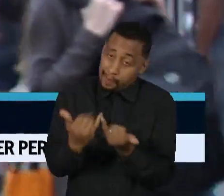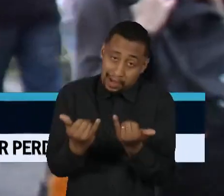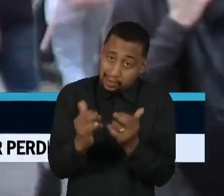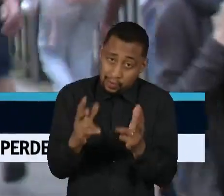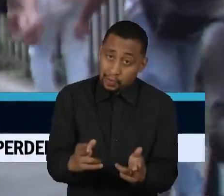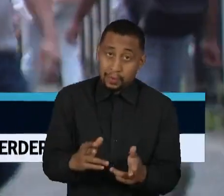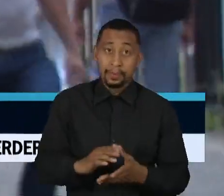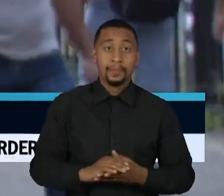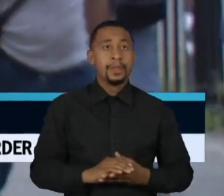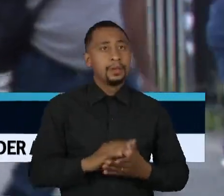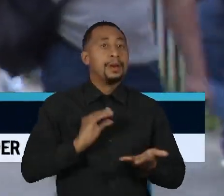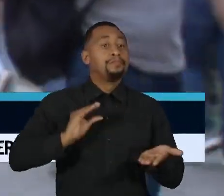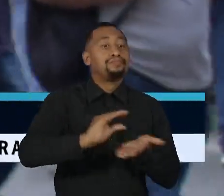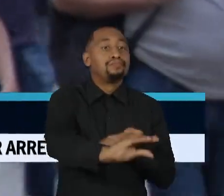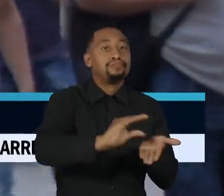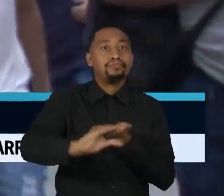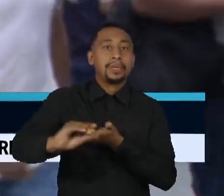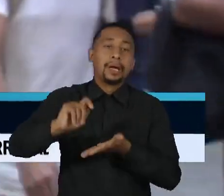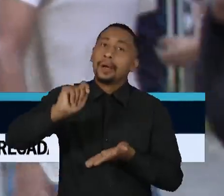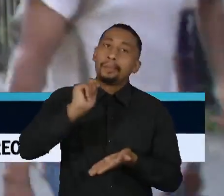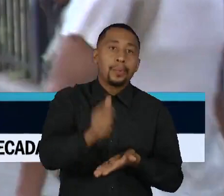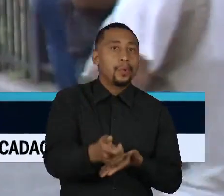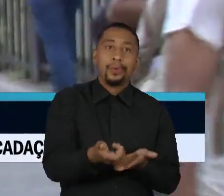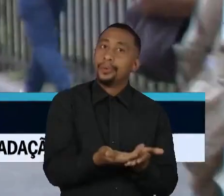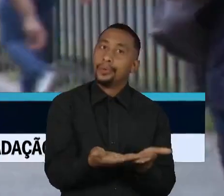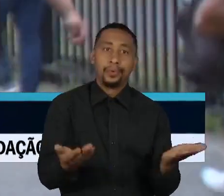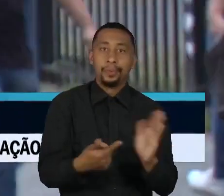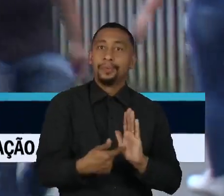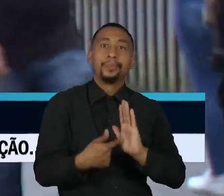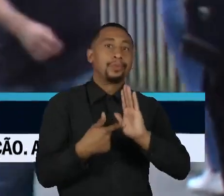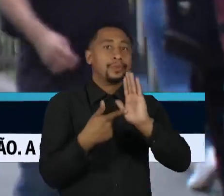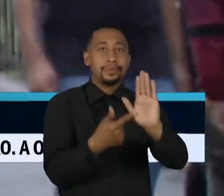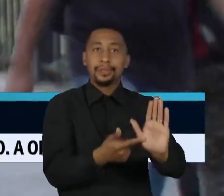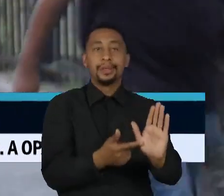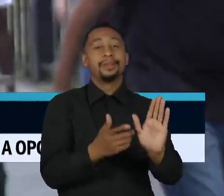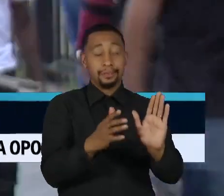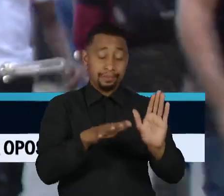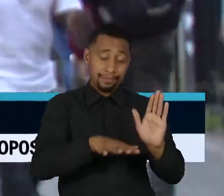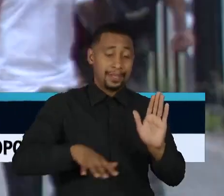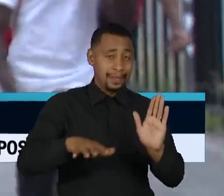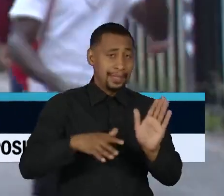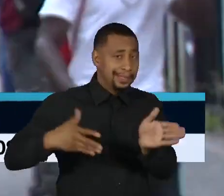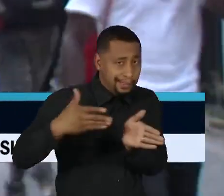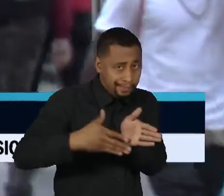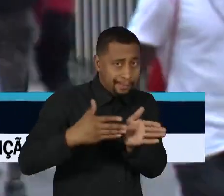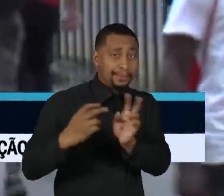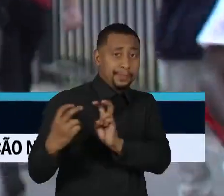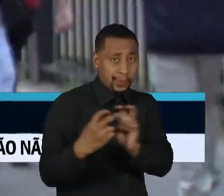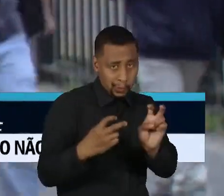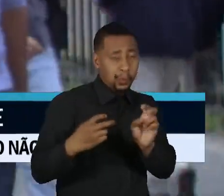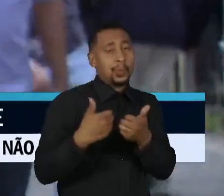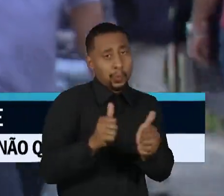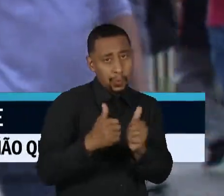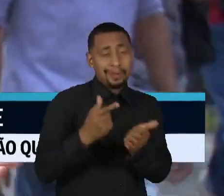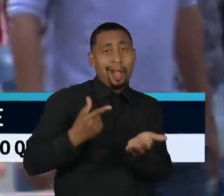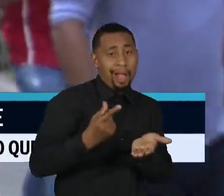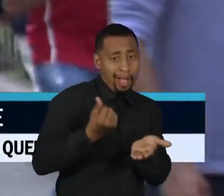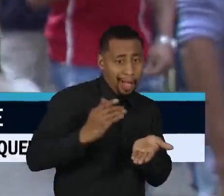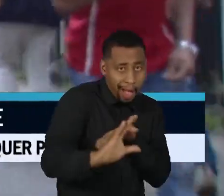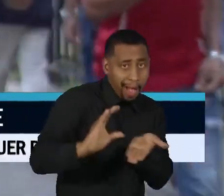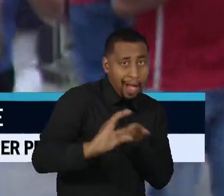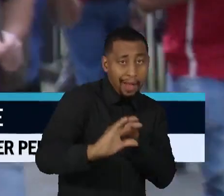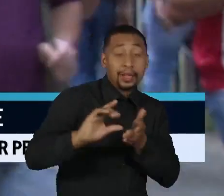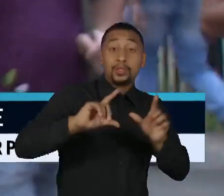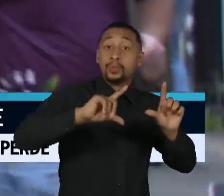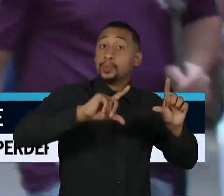O baixo investimento público no transporte coletivo, que segundo a Confederação Nacional da Indústria, na